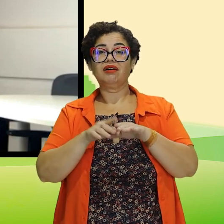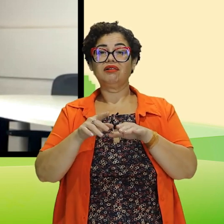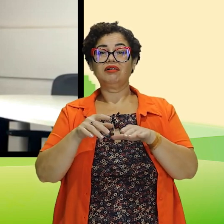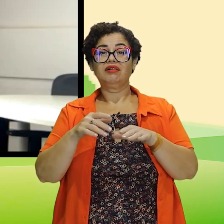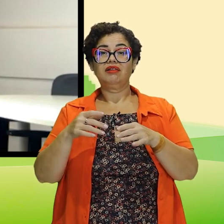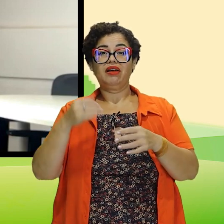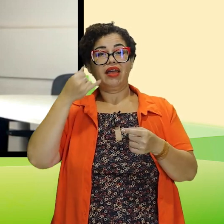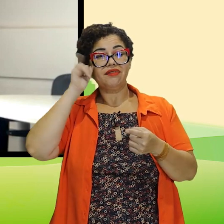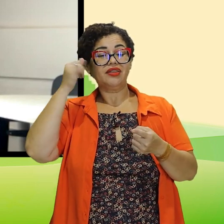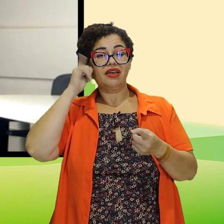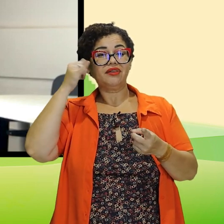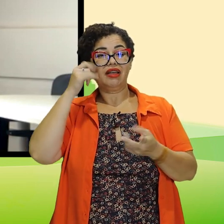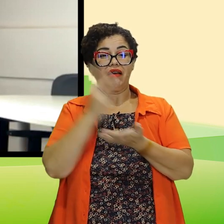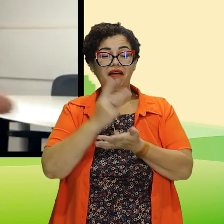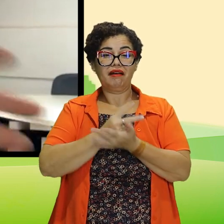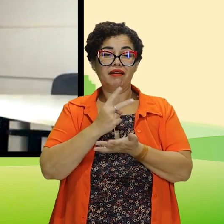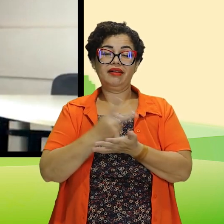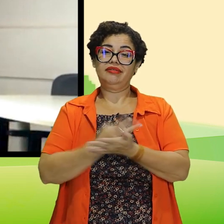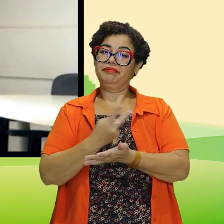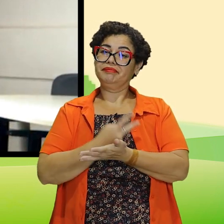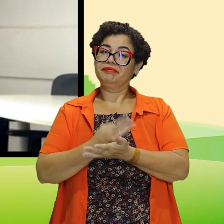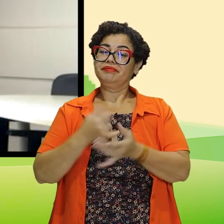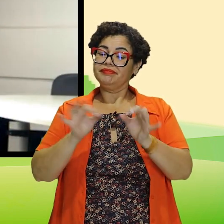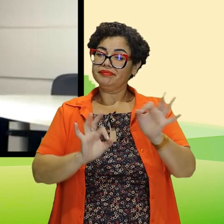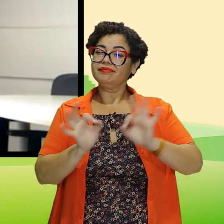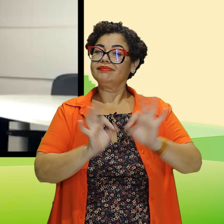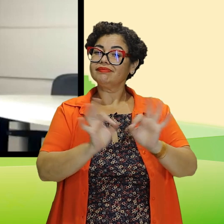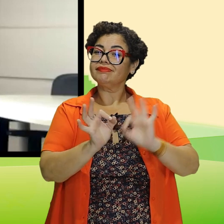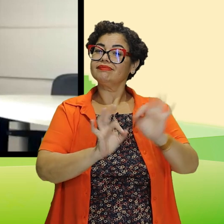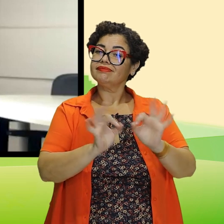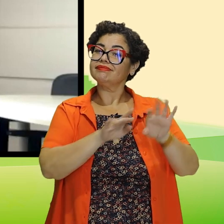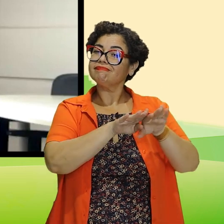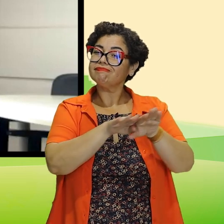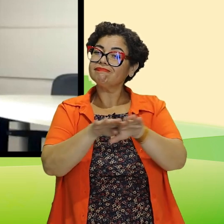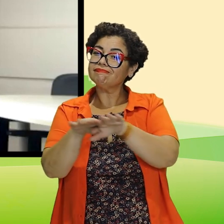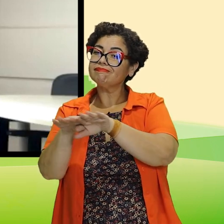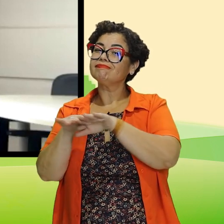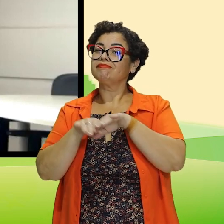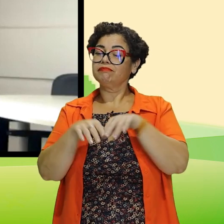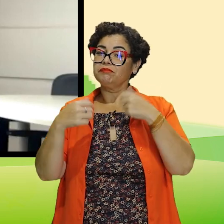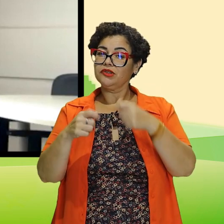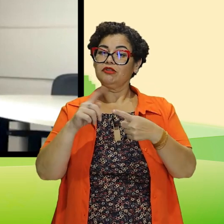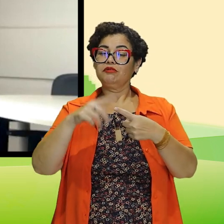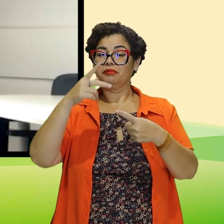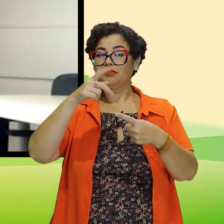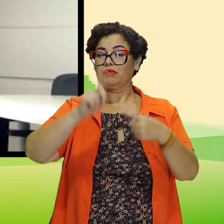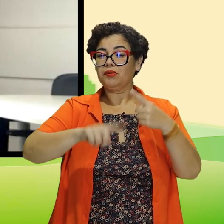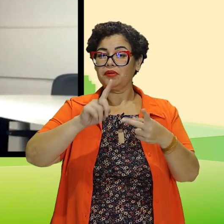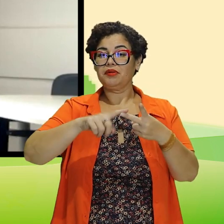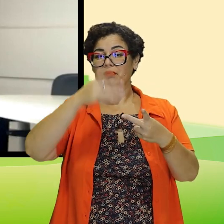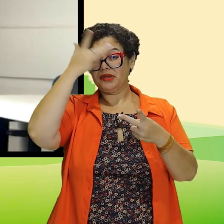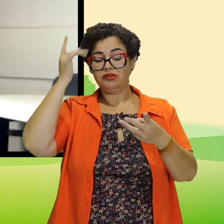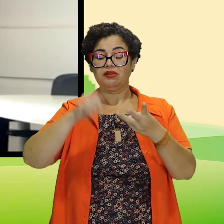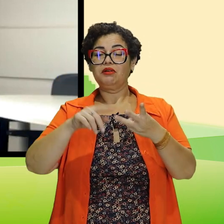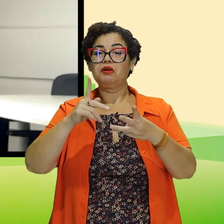operacionais padrão, para que eu não cometa sempre os mesmos erros, para que eu possa fazer aquelas ações de maneira adequada. Então, eu tenho